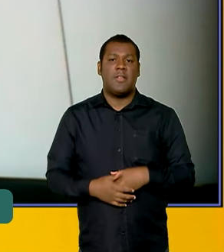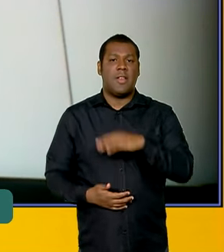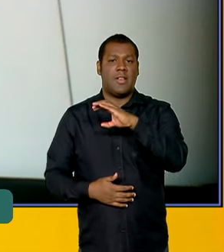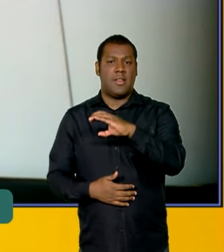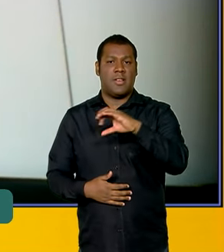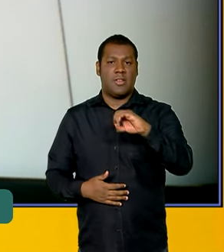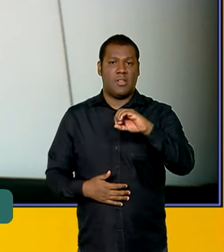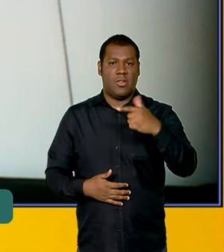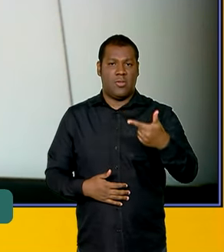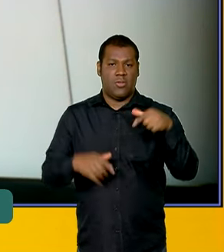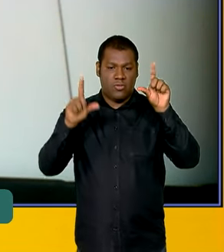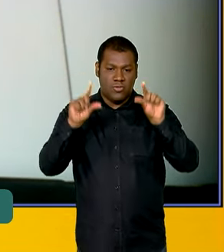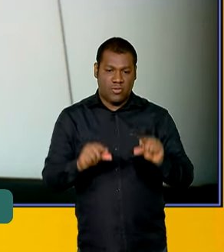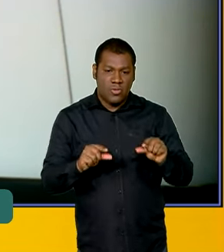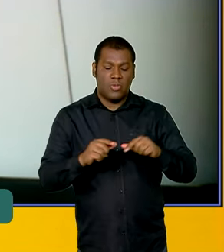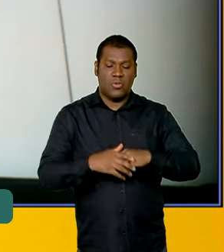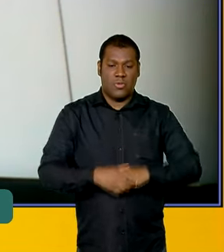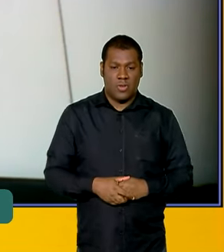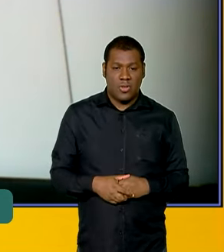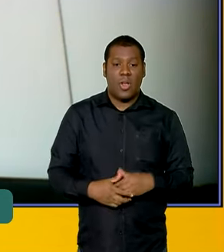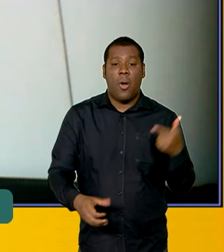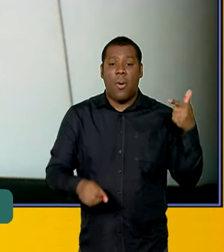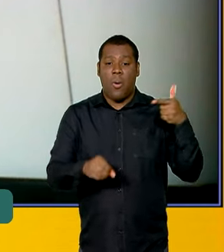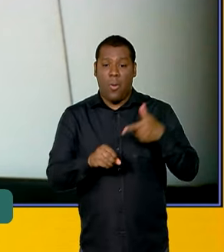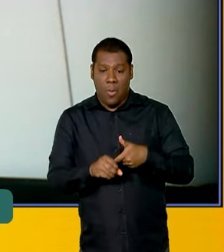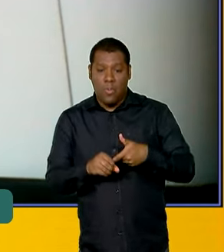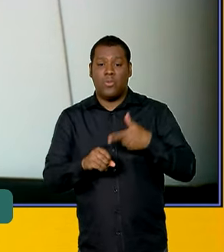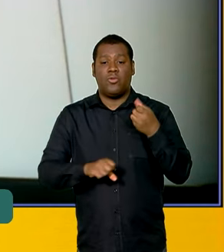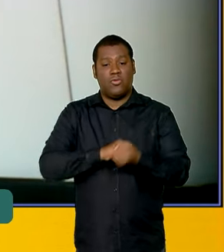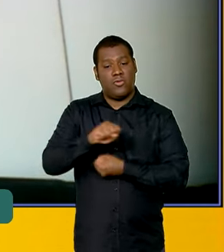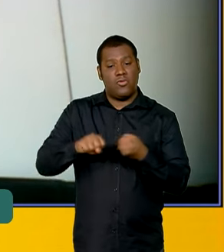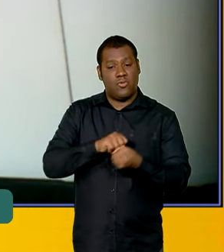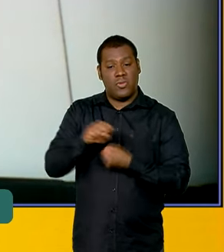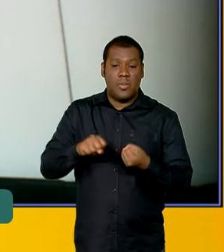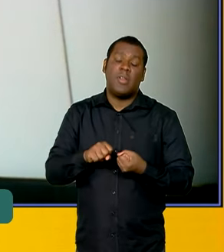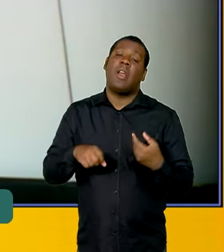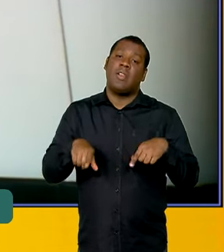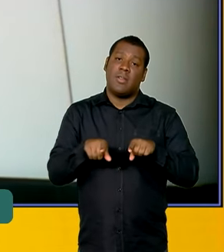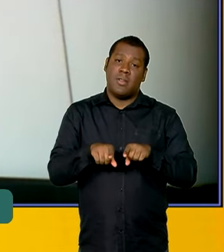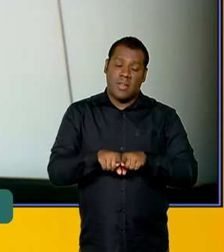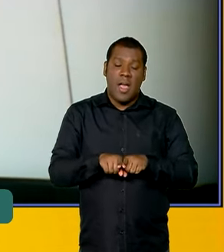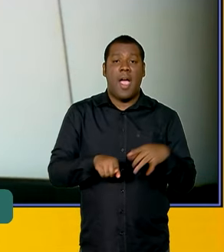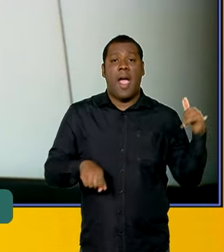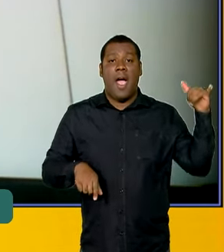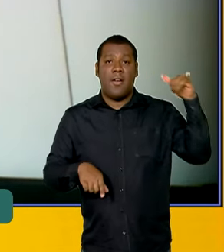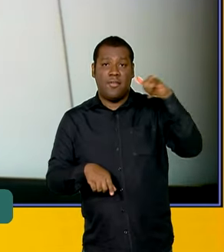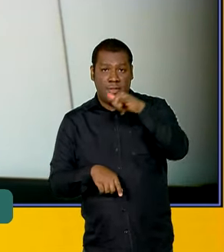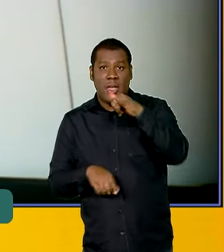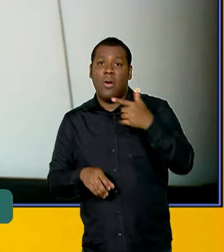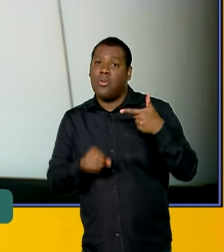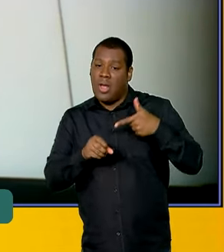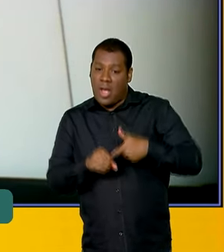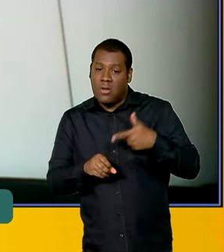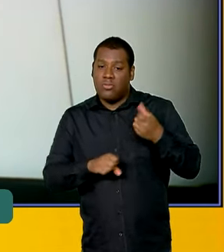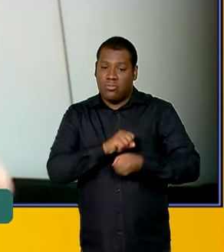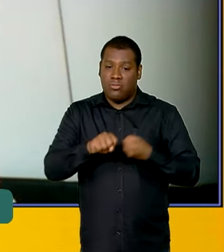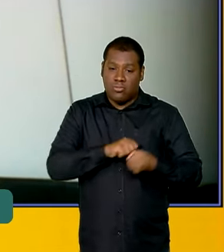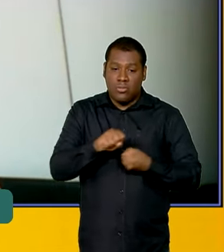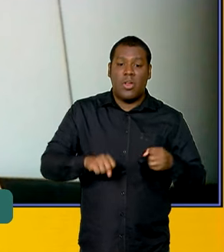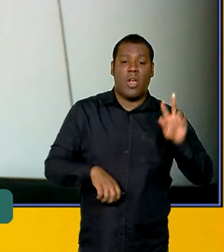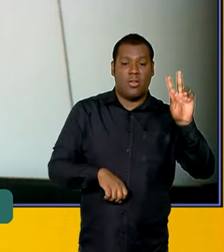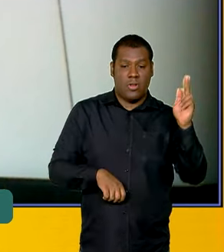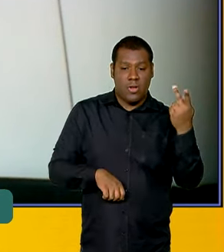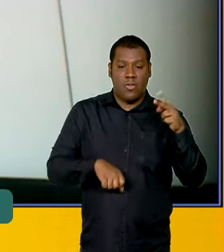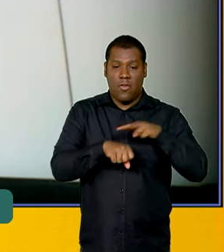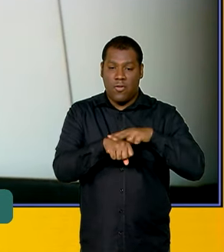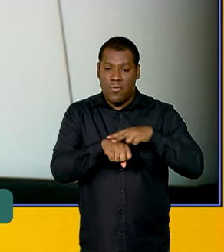eólicas offshore, do combustível do futuro, que tem o combustível sustentável de aviação, o diesel verde, do hidrogênio. Isso tudo